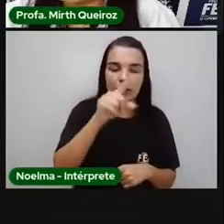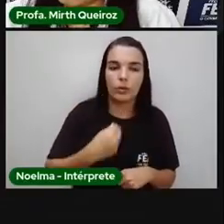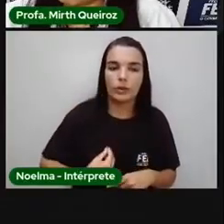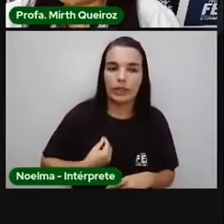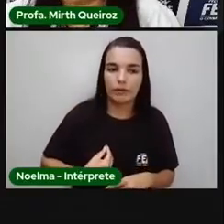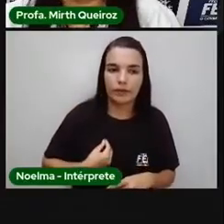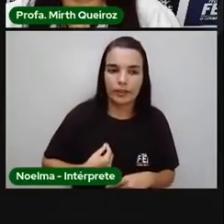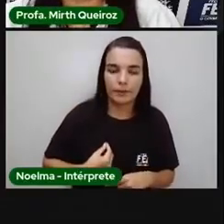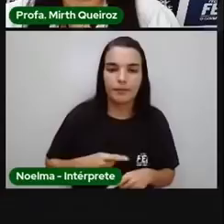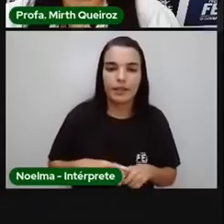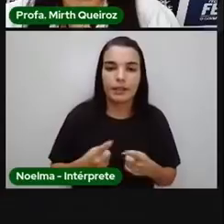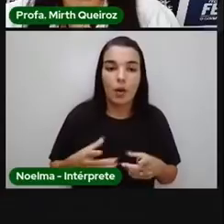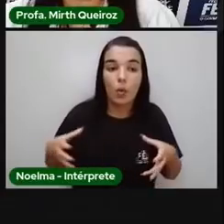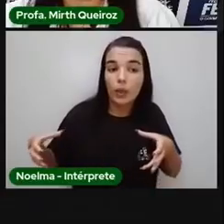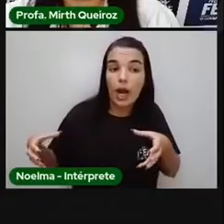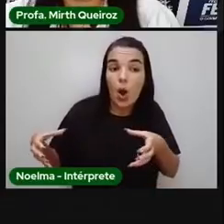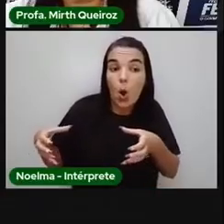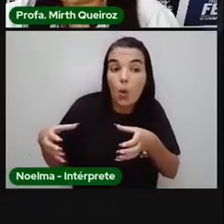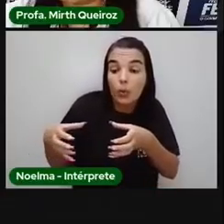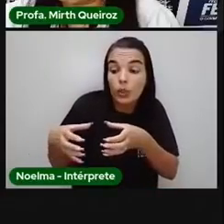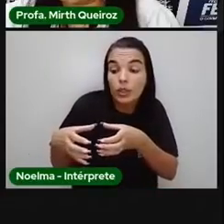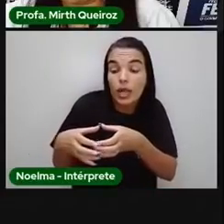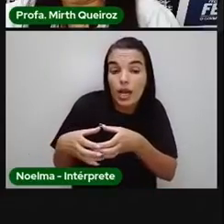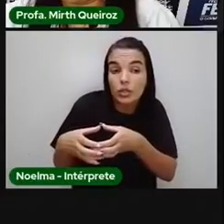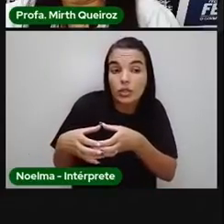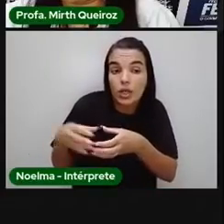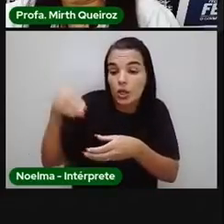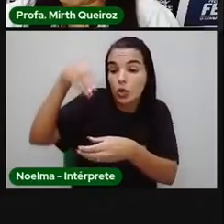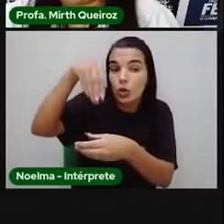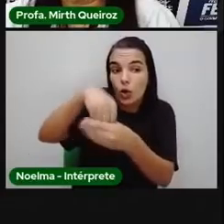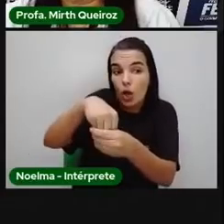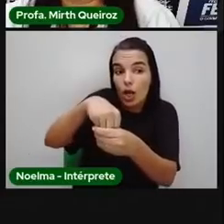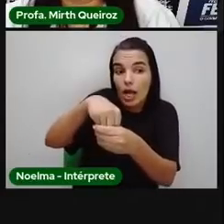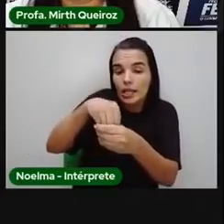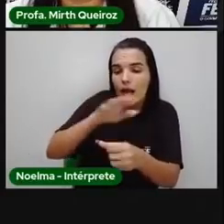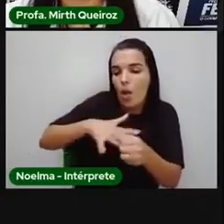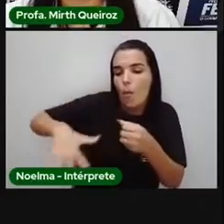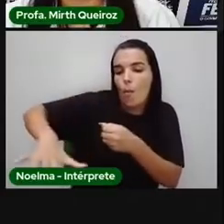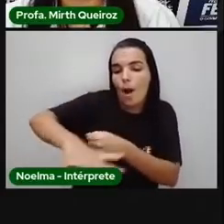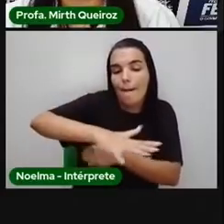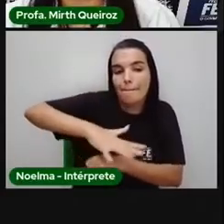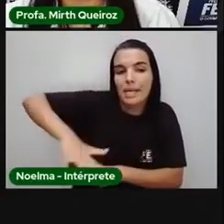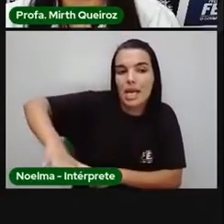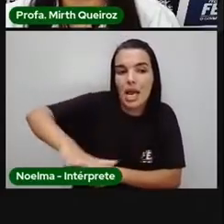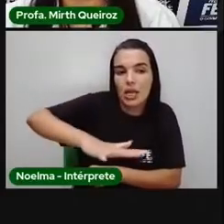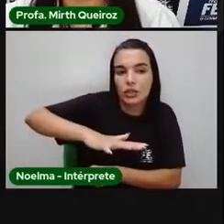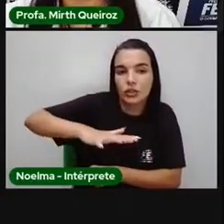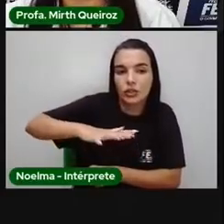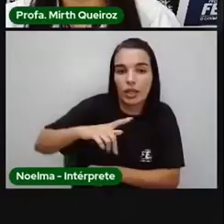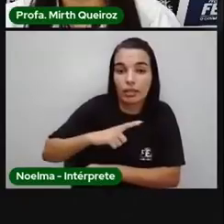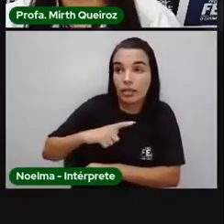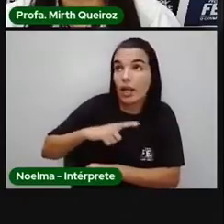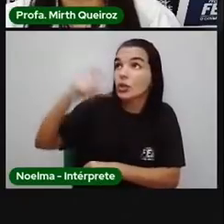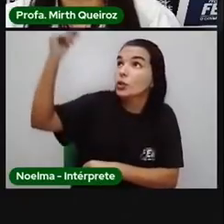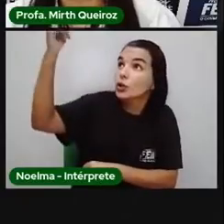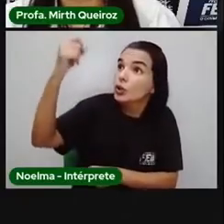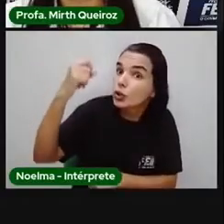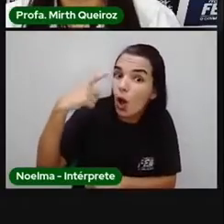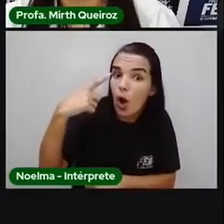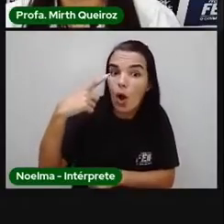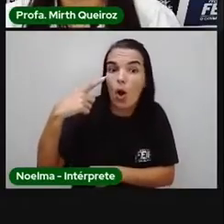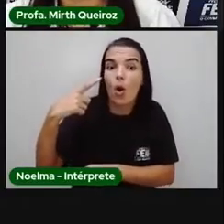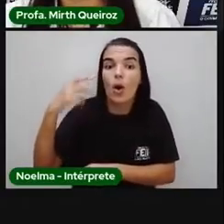comunidade, quando ela é colocada num ambiente ali, onde ela vai receber a luz do sol,